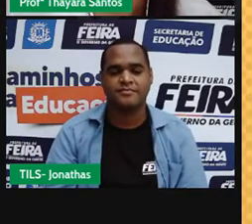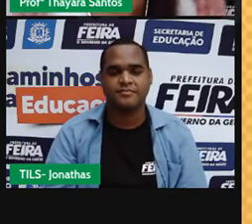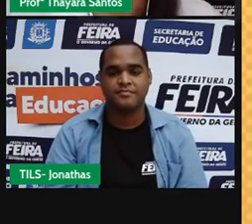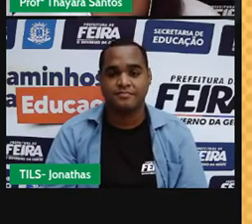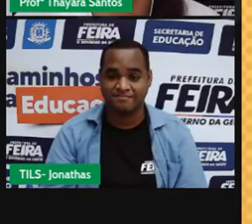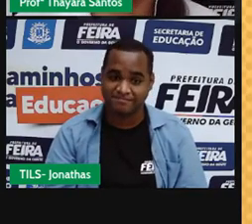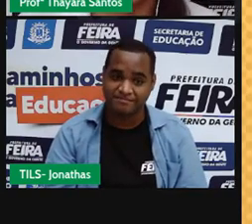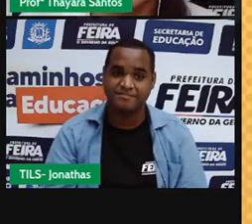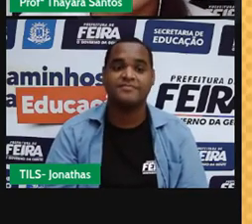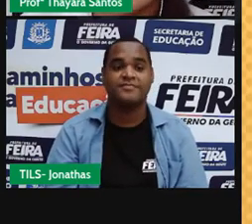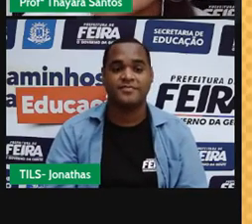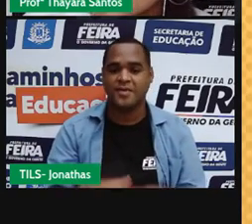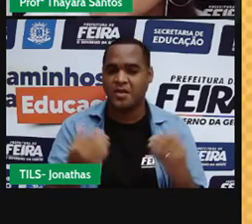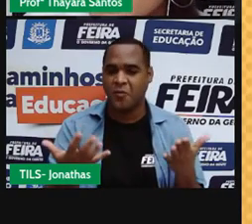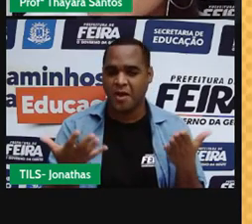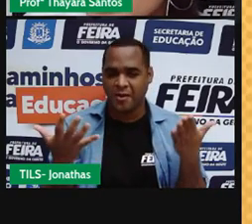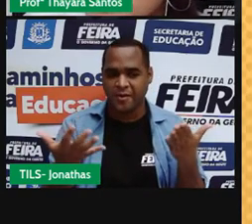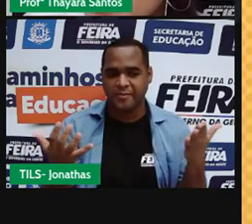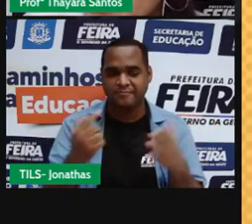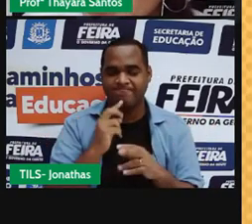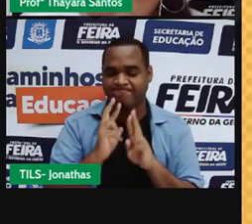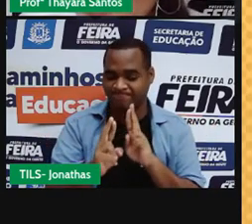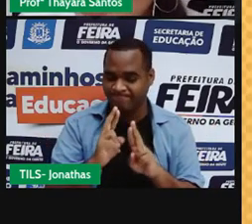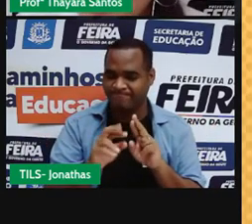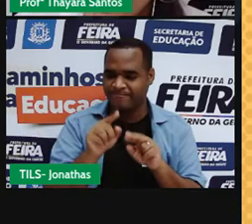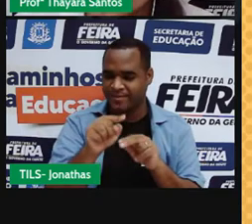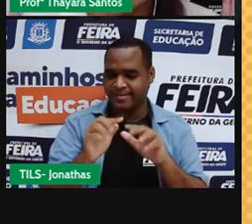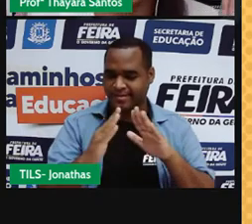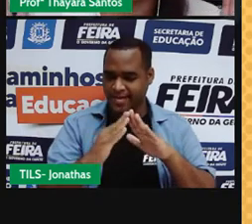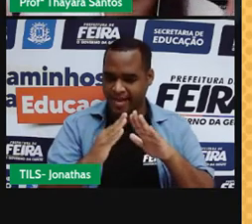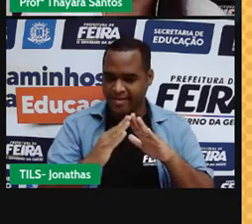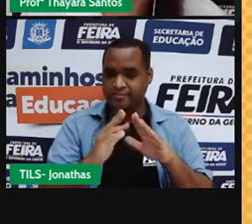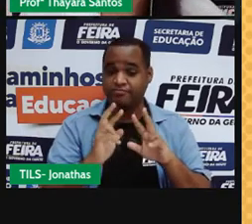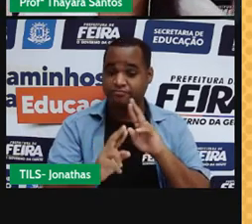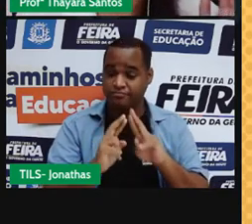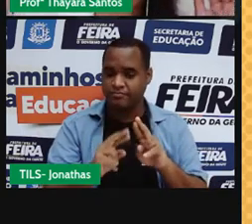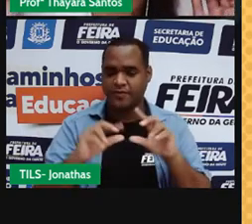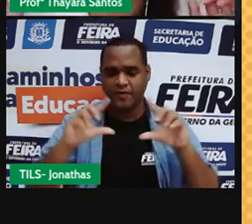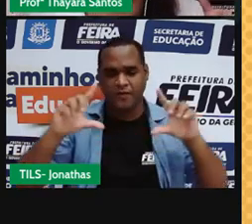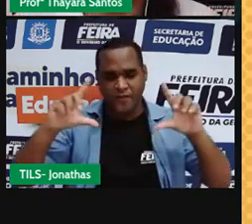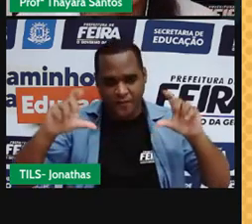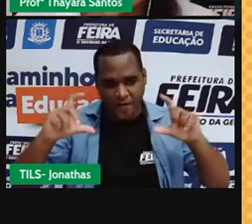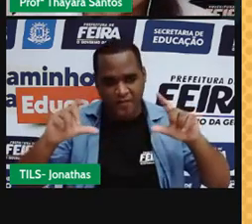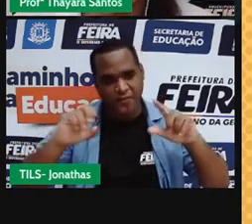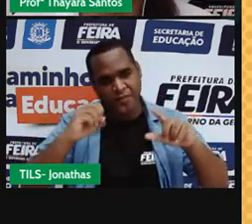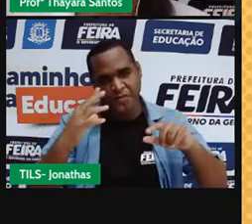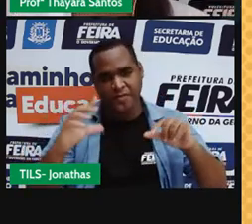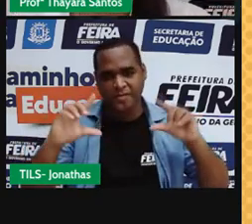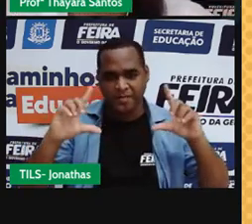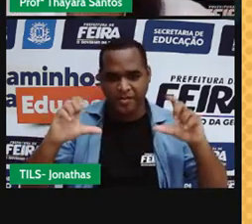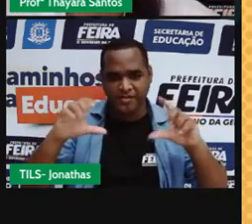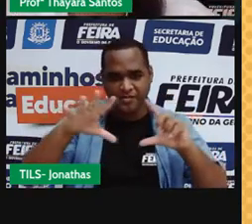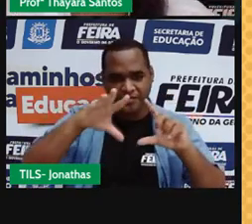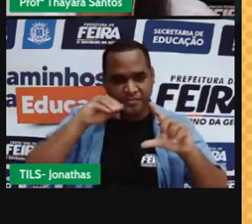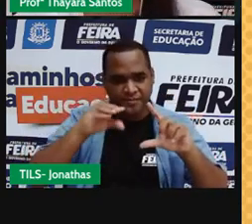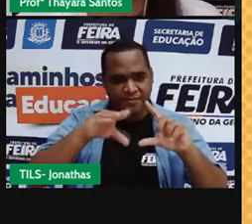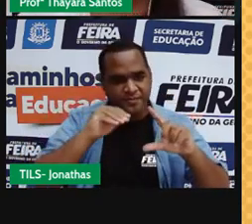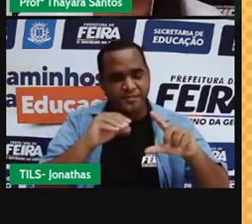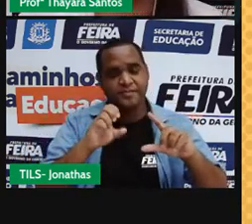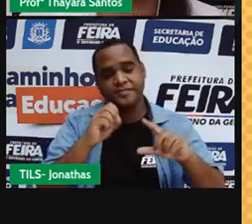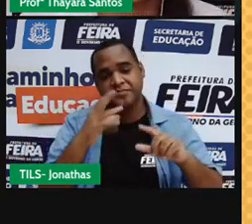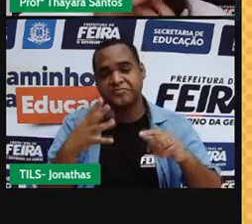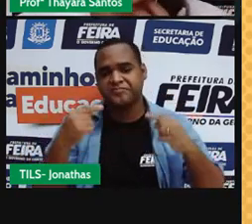E eu vou deixar essa atividade aí para casa, podem tirar foto, dar um print dessa tela, e o